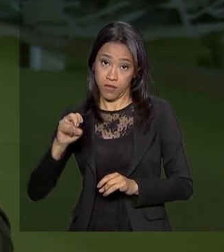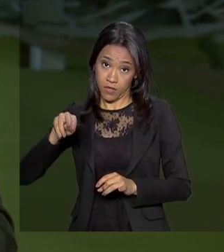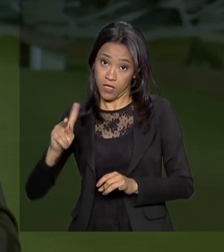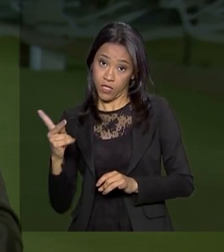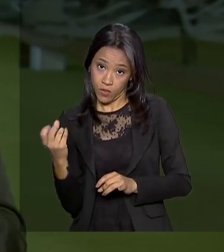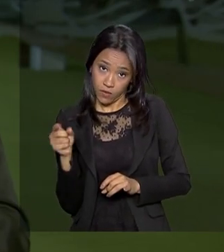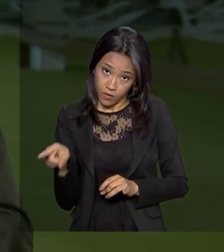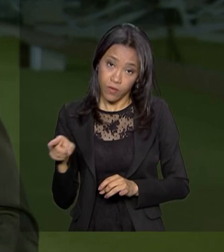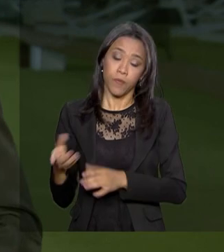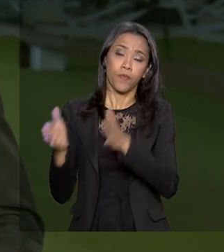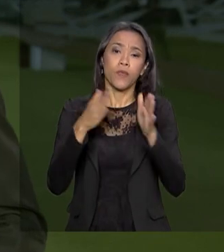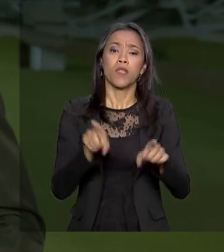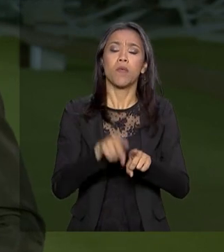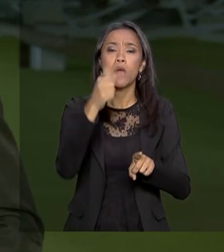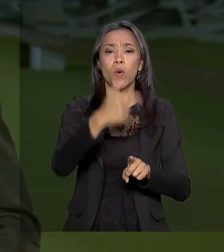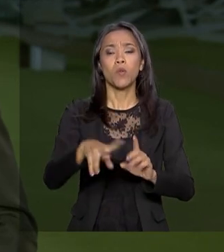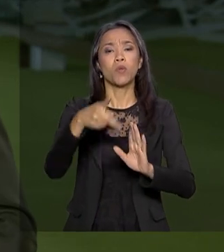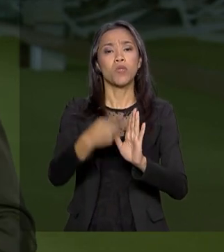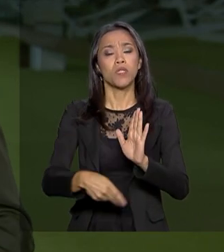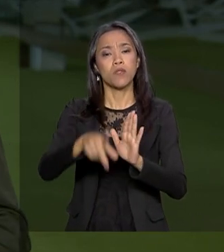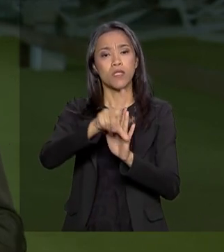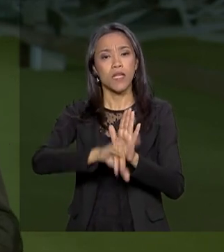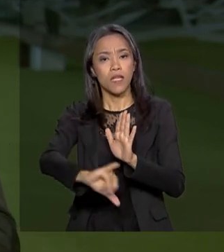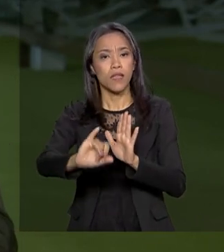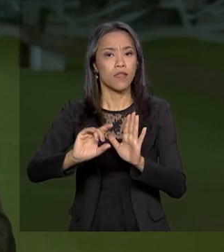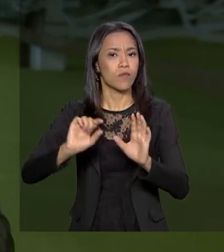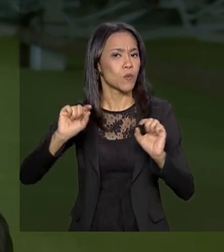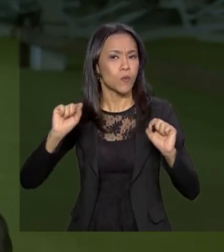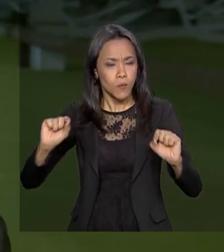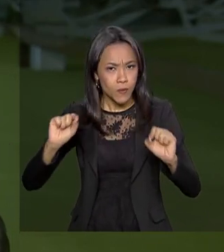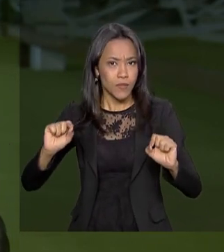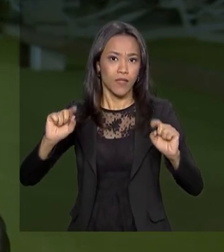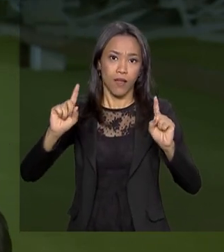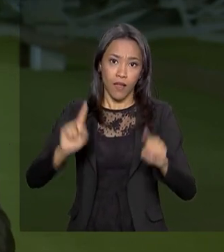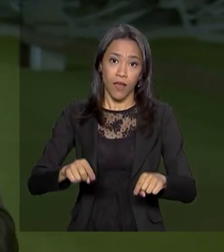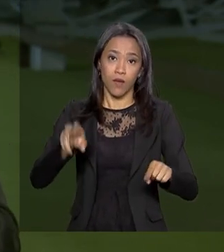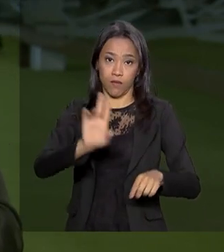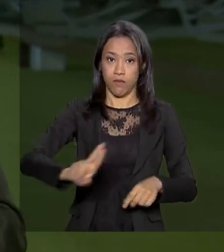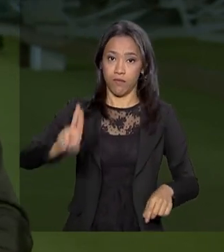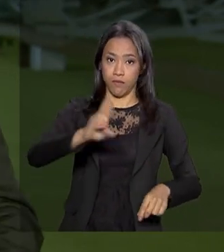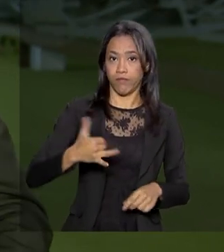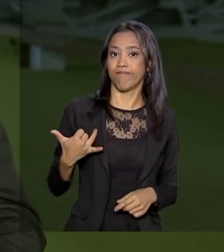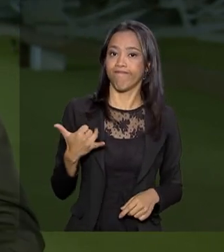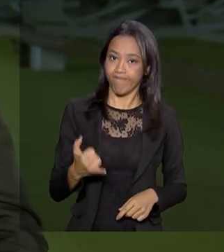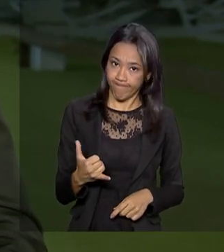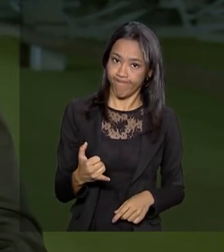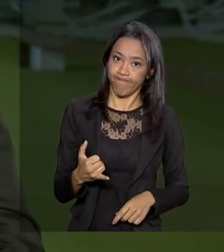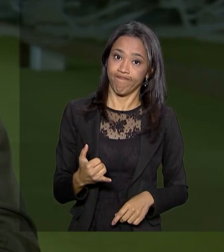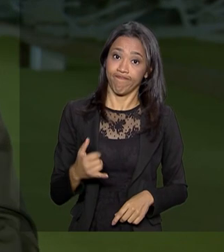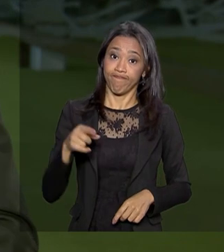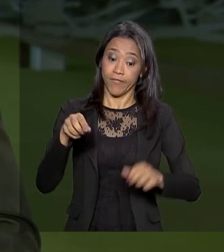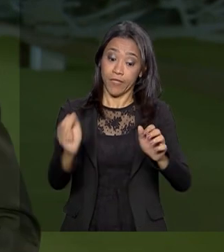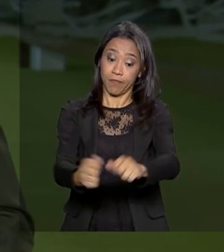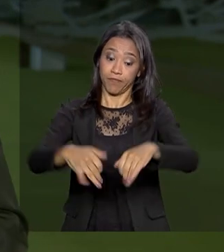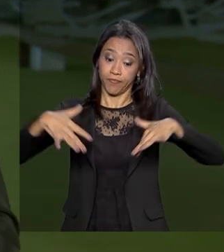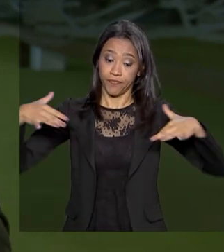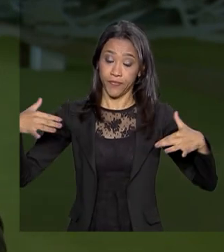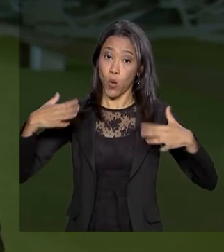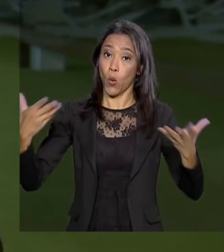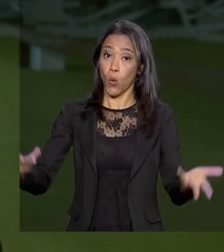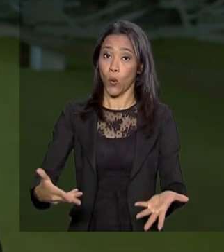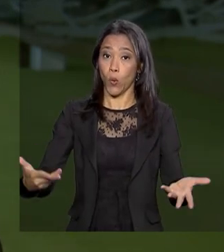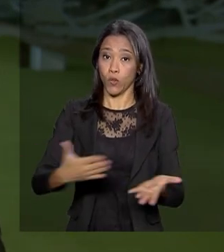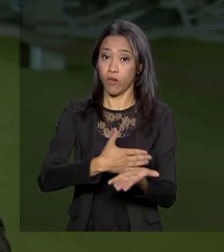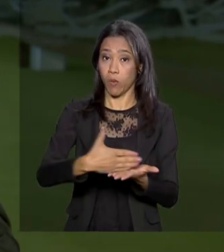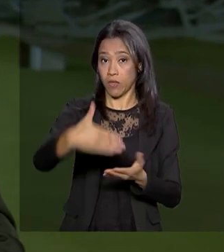do projeto de lei que trata do porte de armas. O plenário deve começar a votar hoje